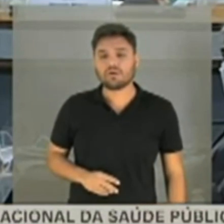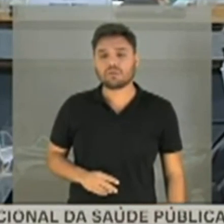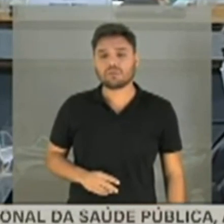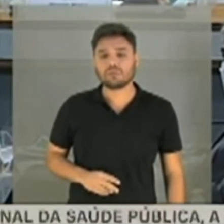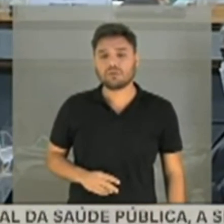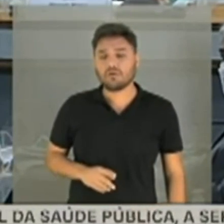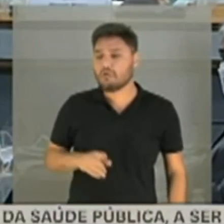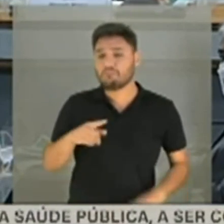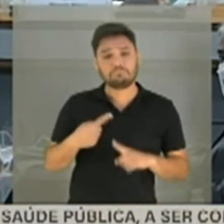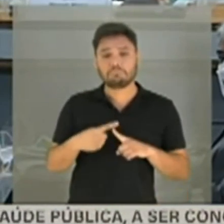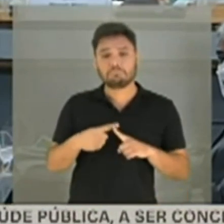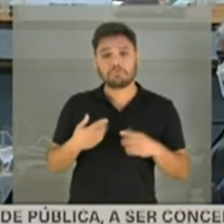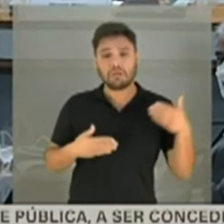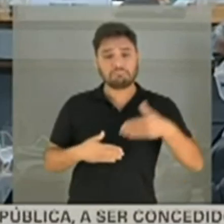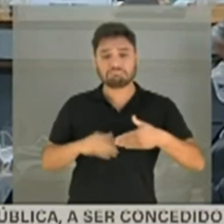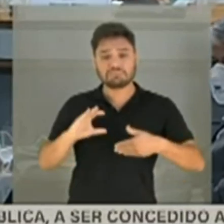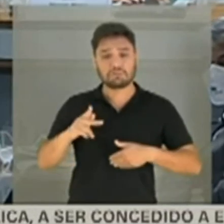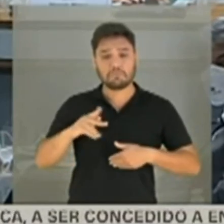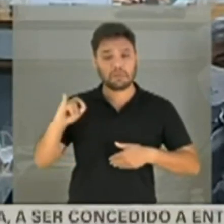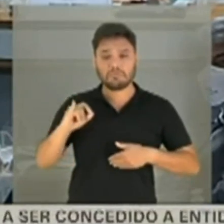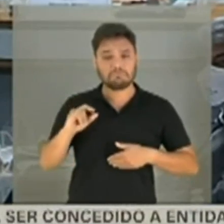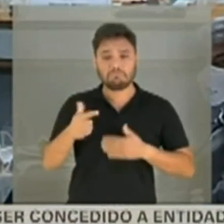Qual a autoridade sua para isso aqui?